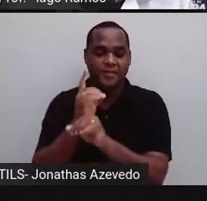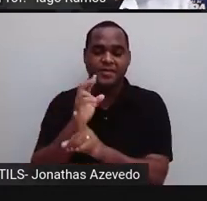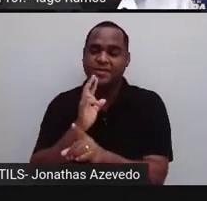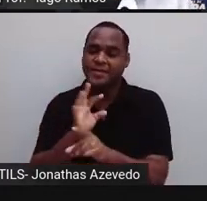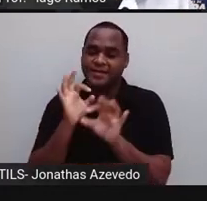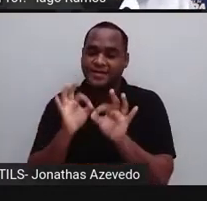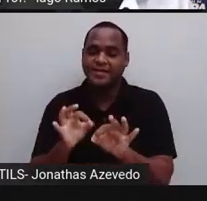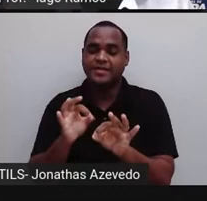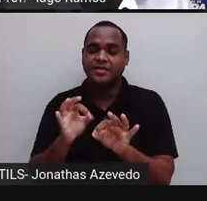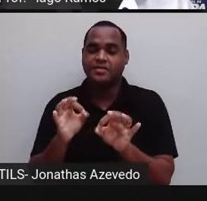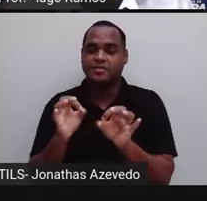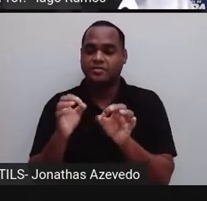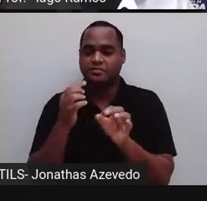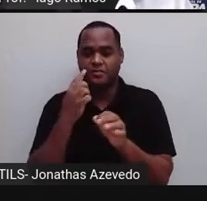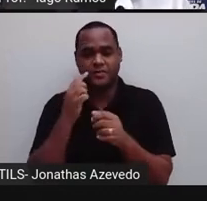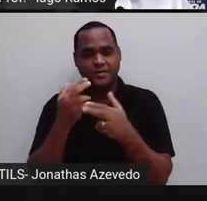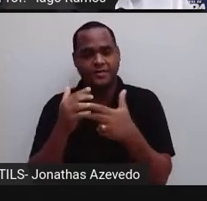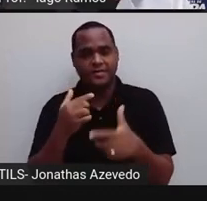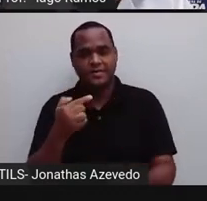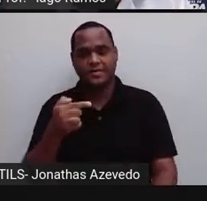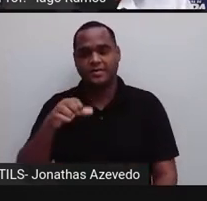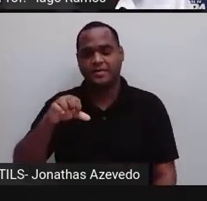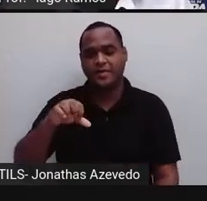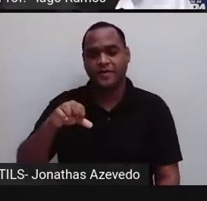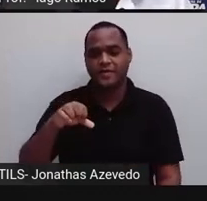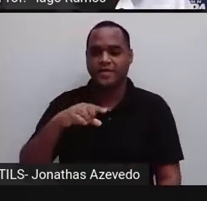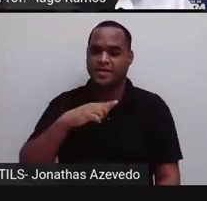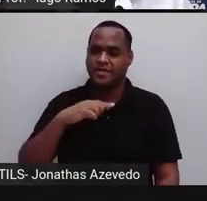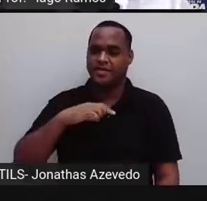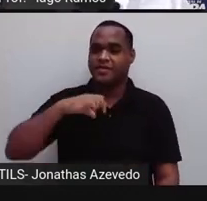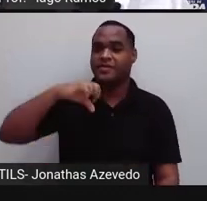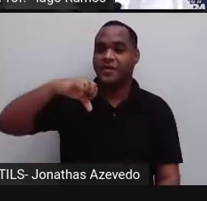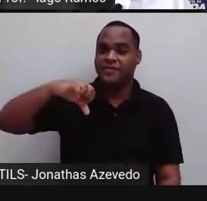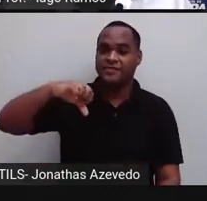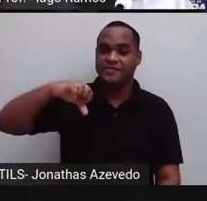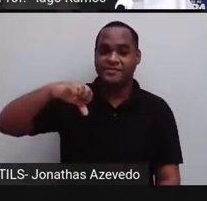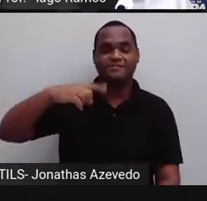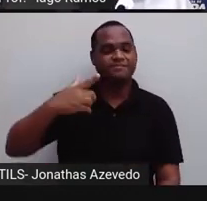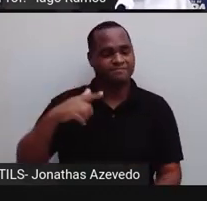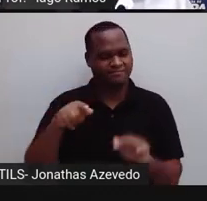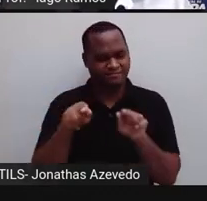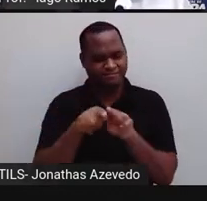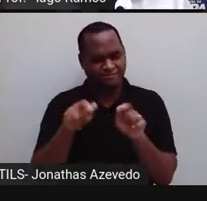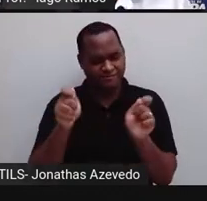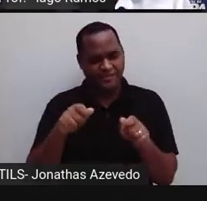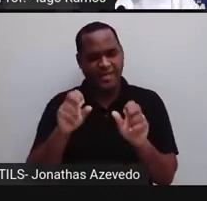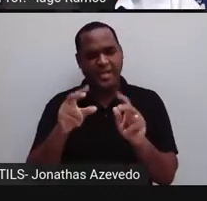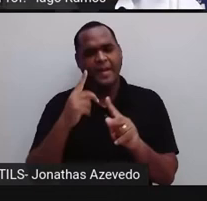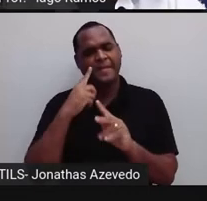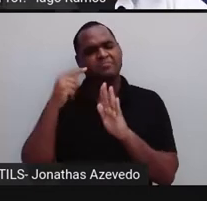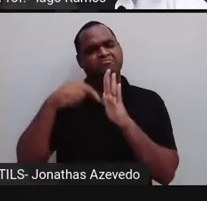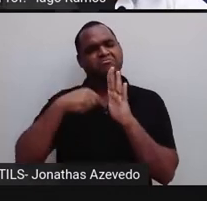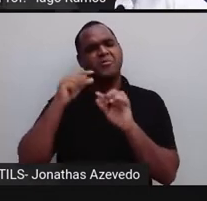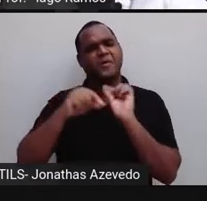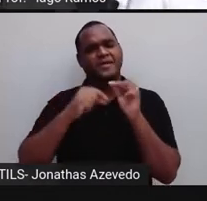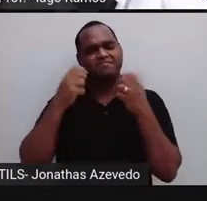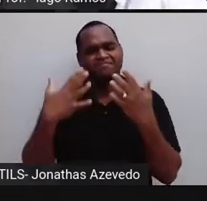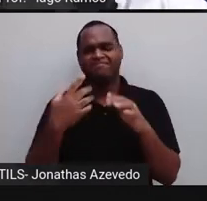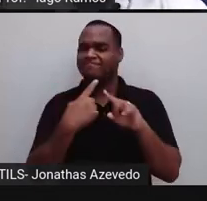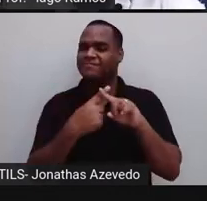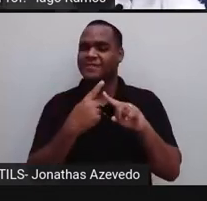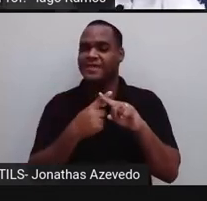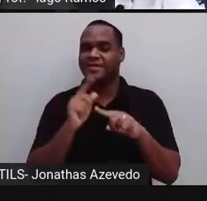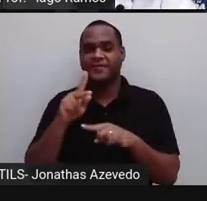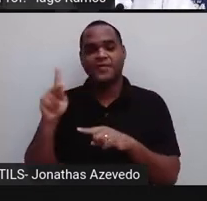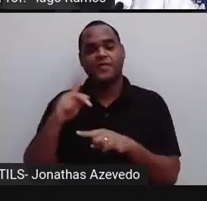raiz cúbica de 729 é 9, tá bom? Aí você deve se perguntar assim, mas por que, professor, que